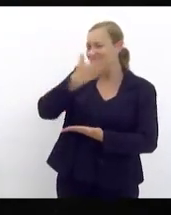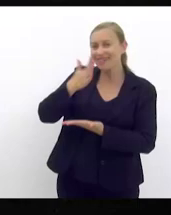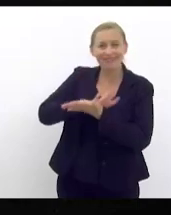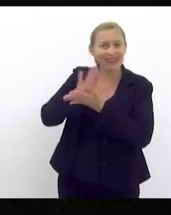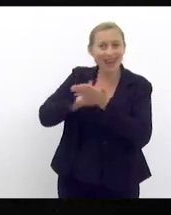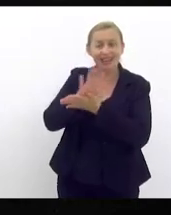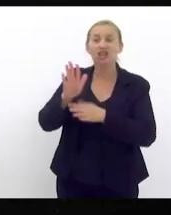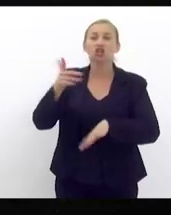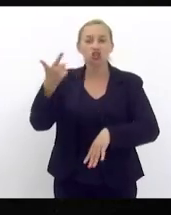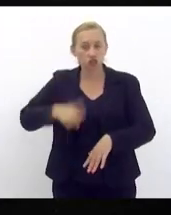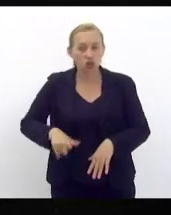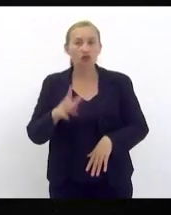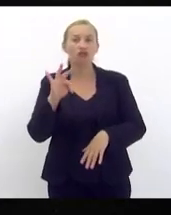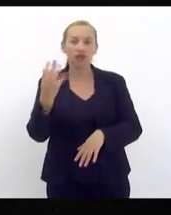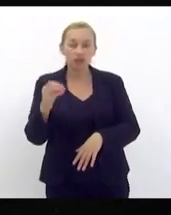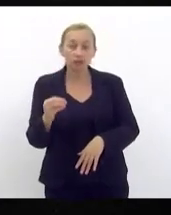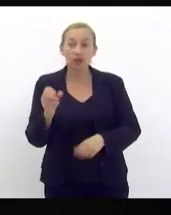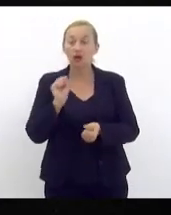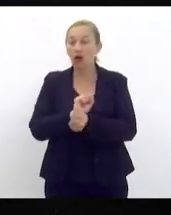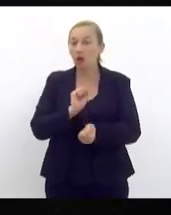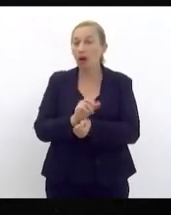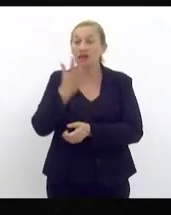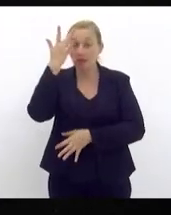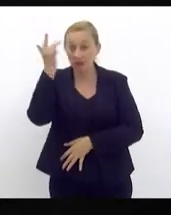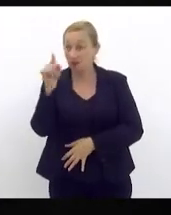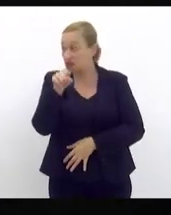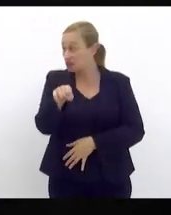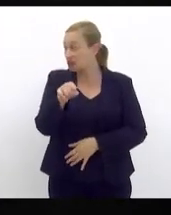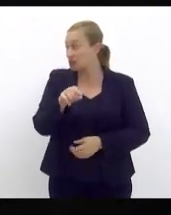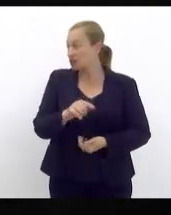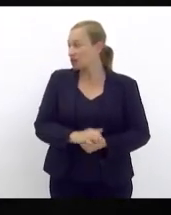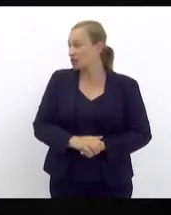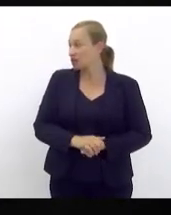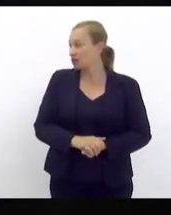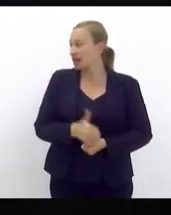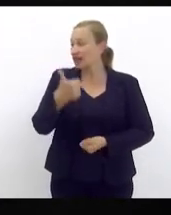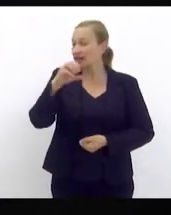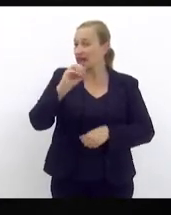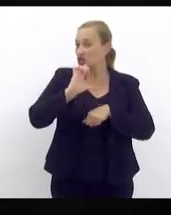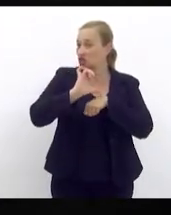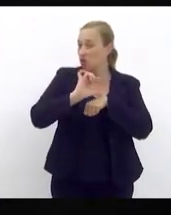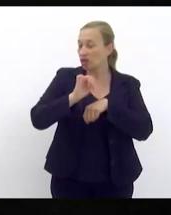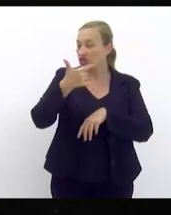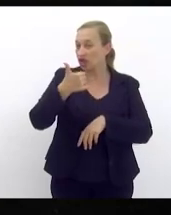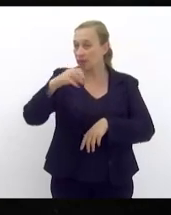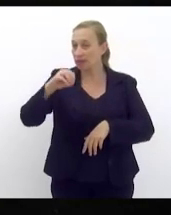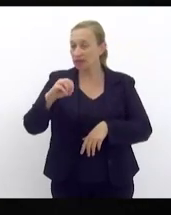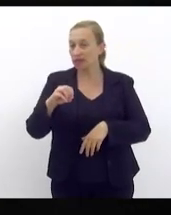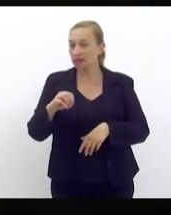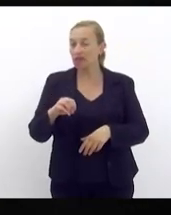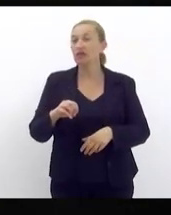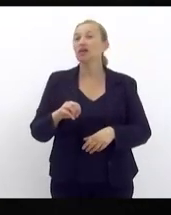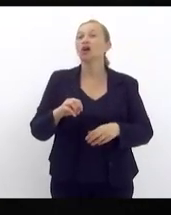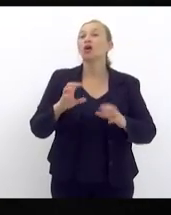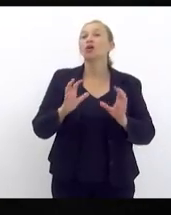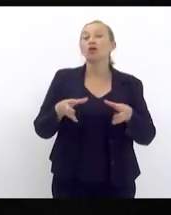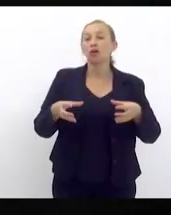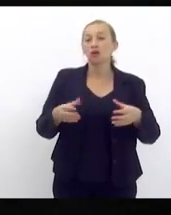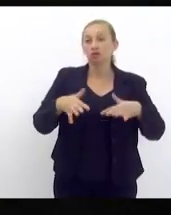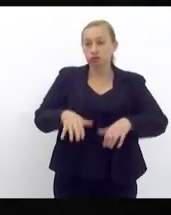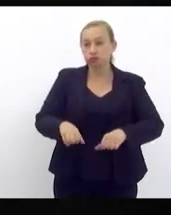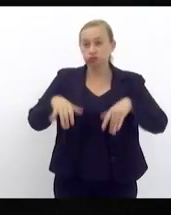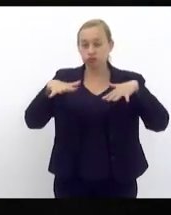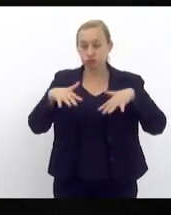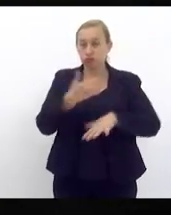vez Filipinho espero você amanhã é 10 horas da manhã da Comissão de Saneamento Ambiental vou te passar